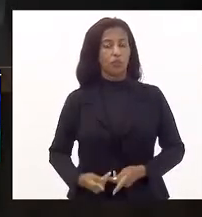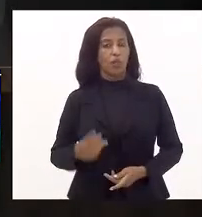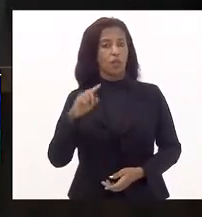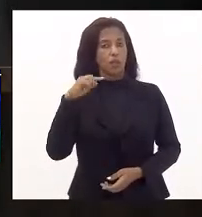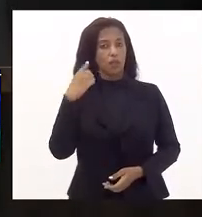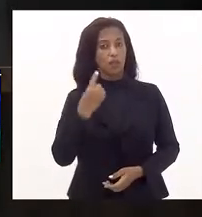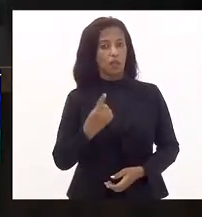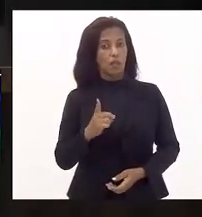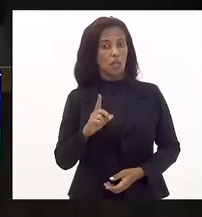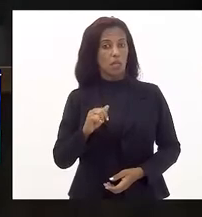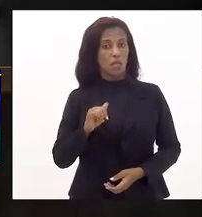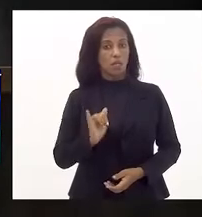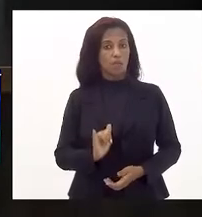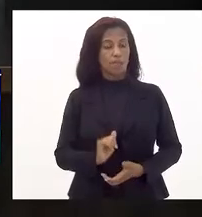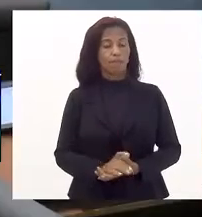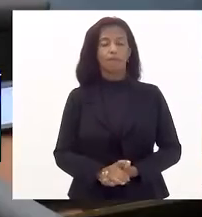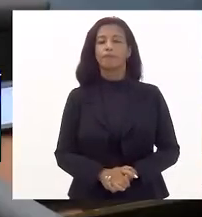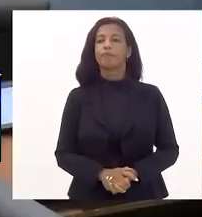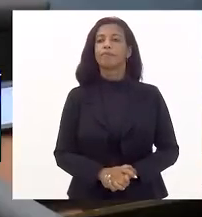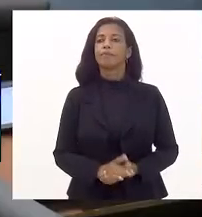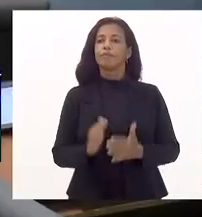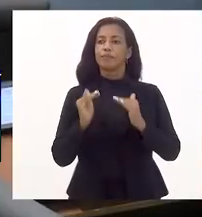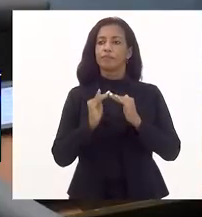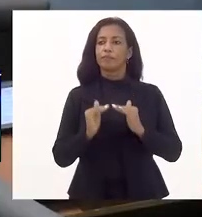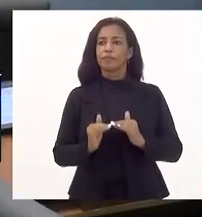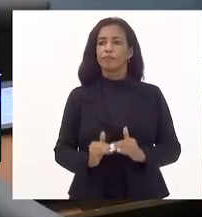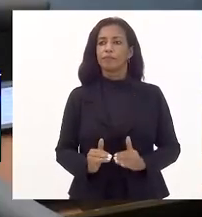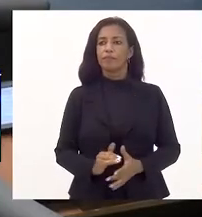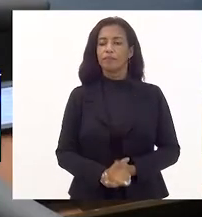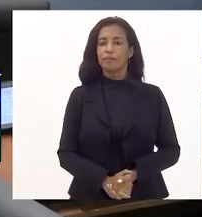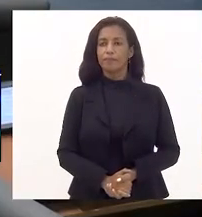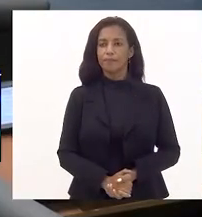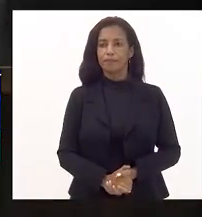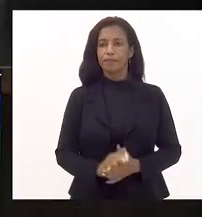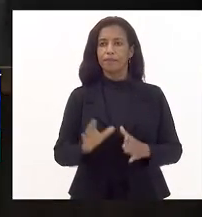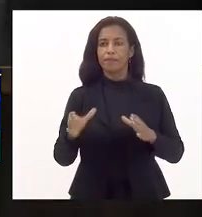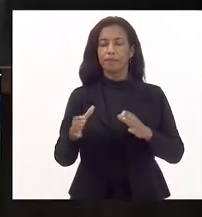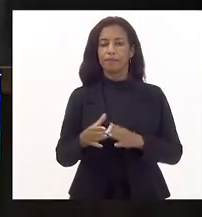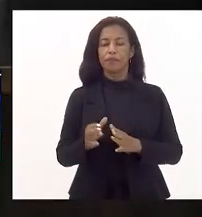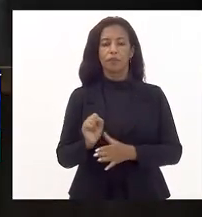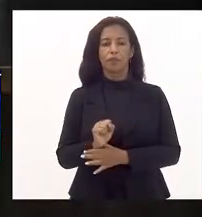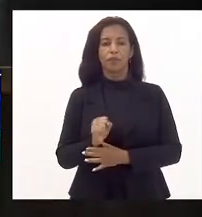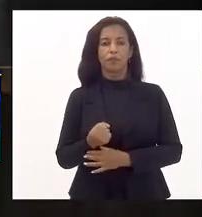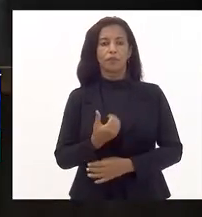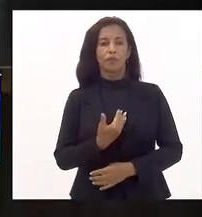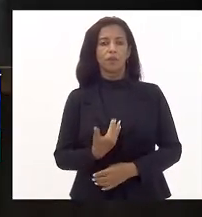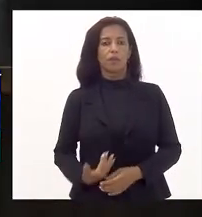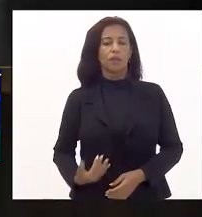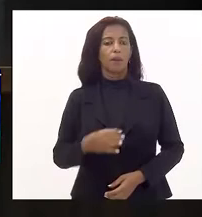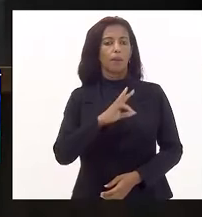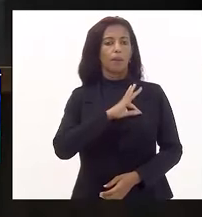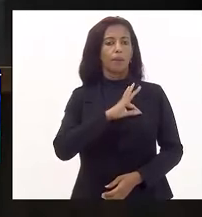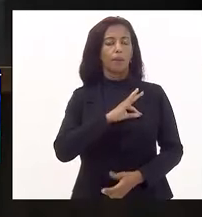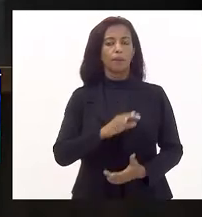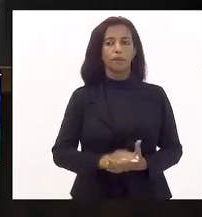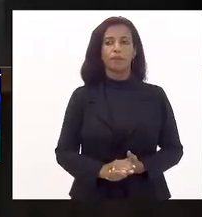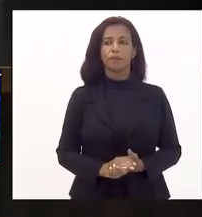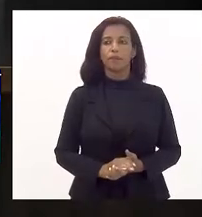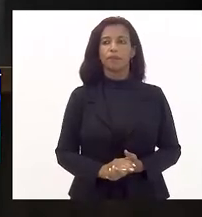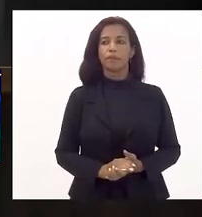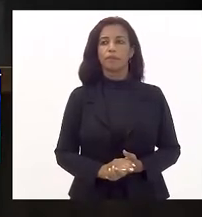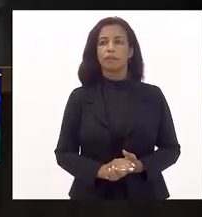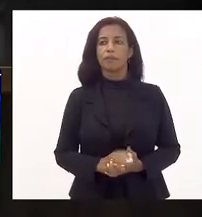Dani Monteiro. Parecer favorável, presidente. Pela Comissão de Segurança Pública e Assuntos de Polícia, deputado